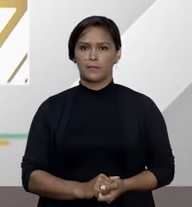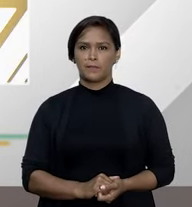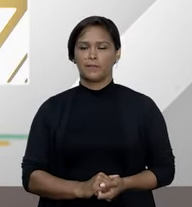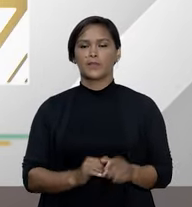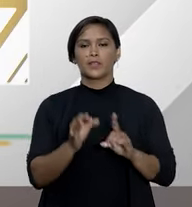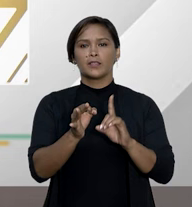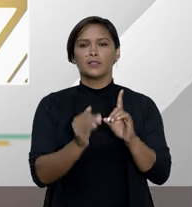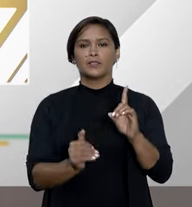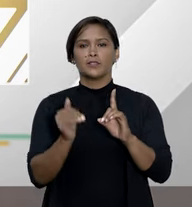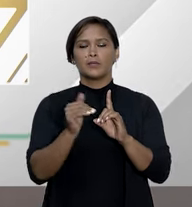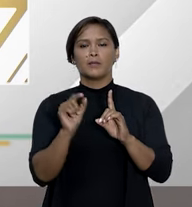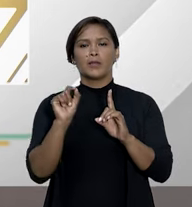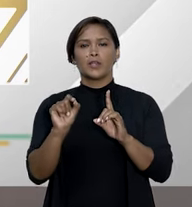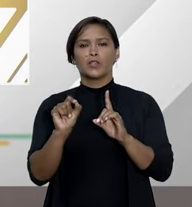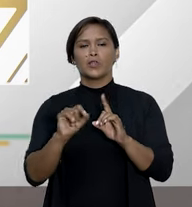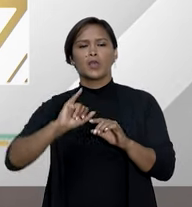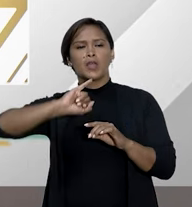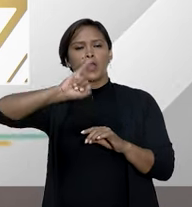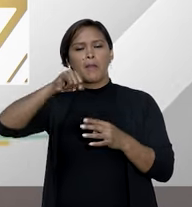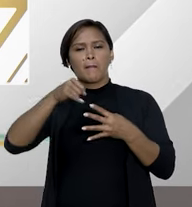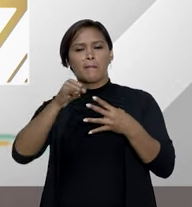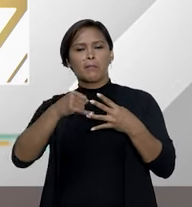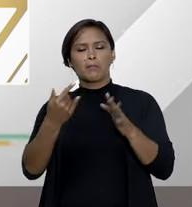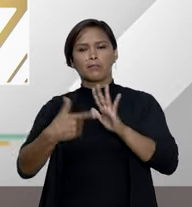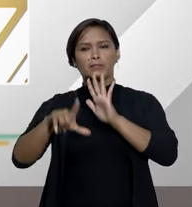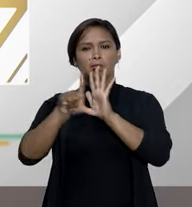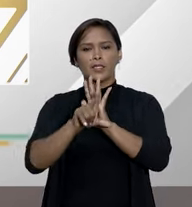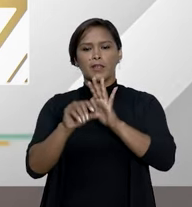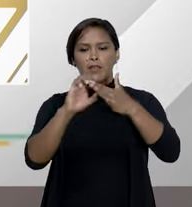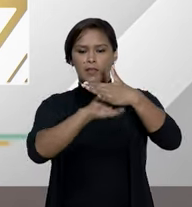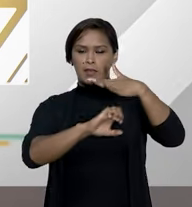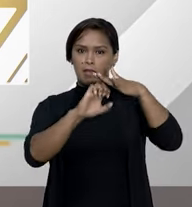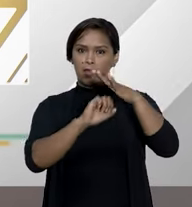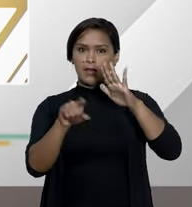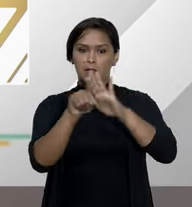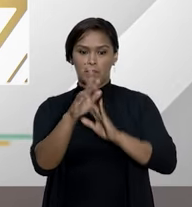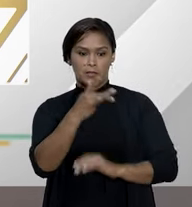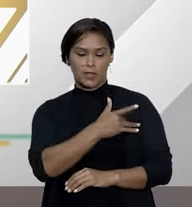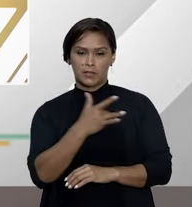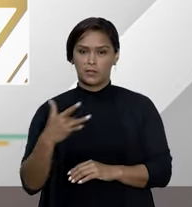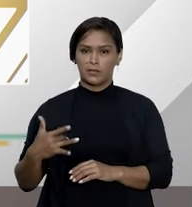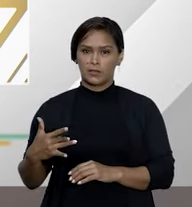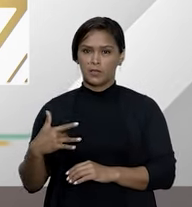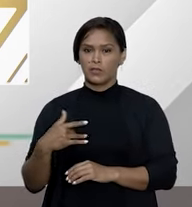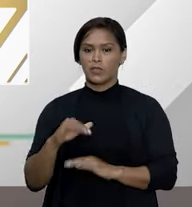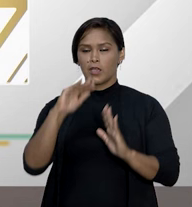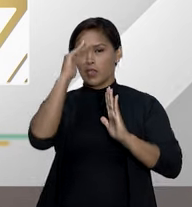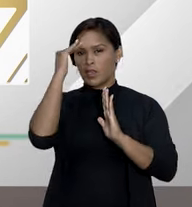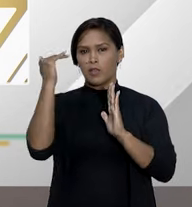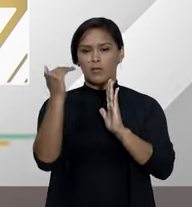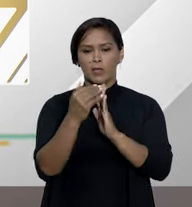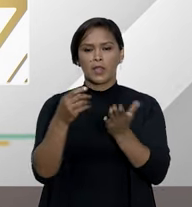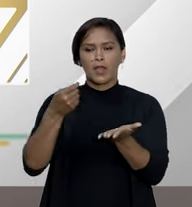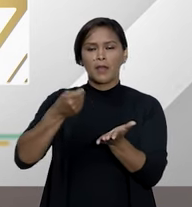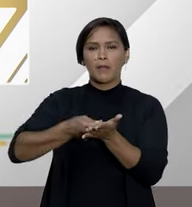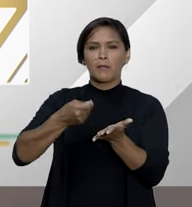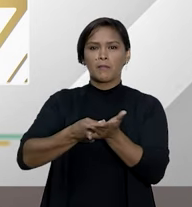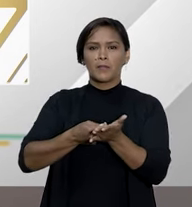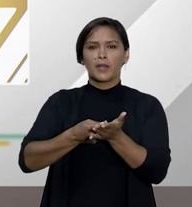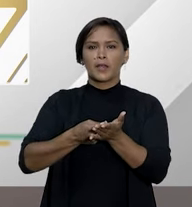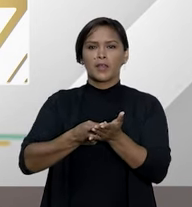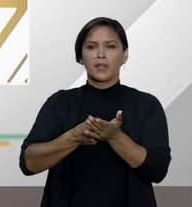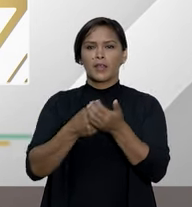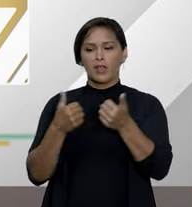desembargador e há hipóteses legais em que a operadora do plano de saúde ela é obrigada a custear despesas de